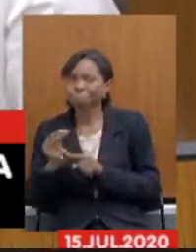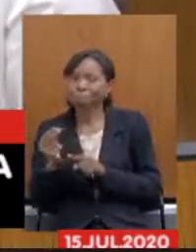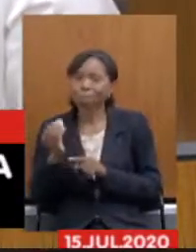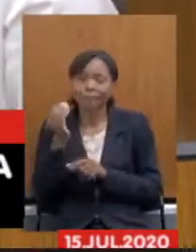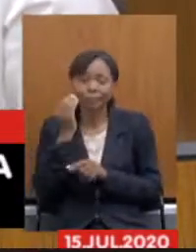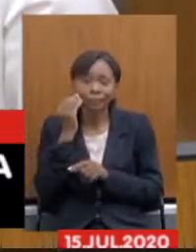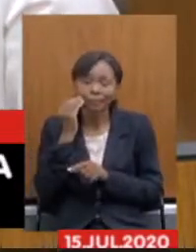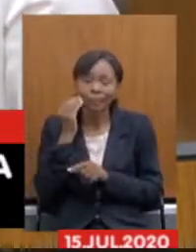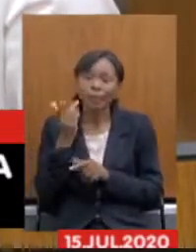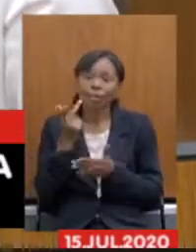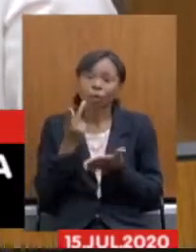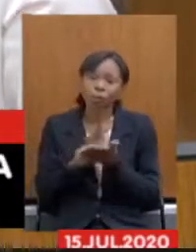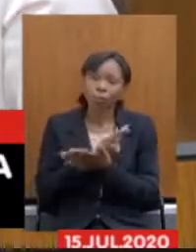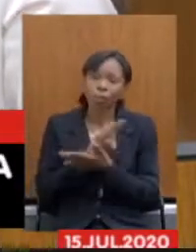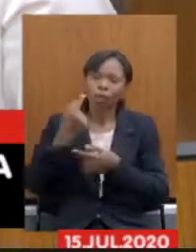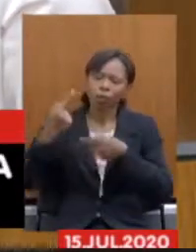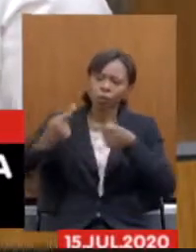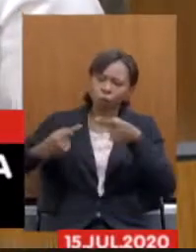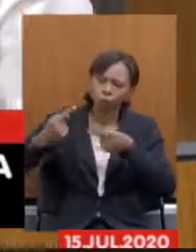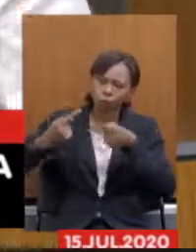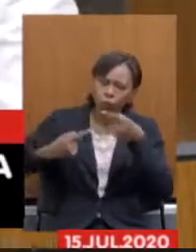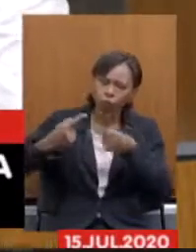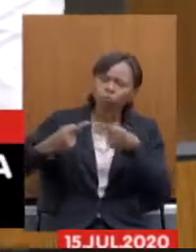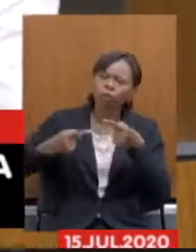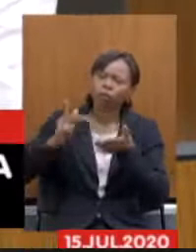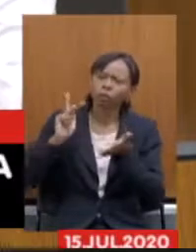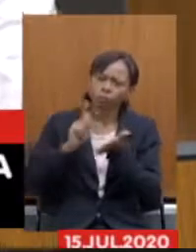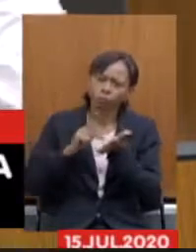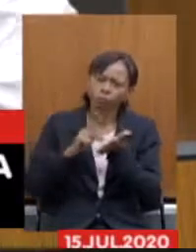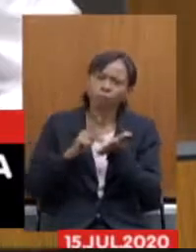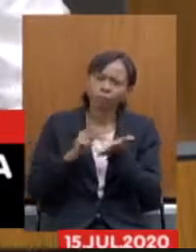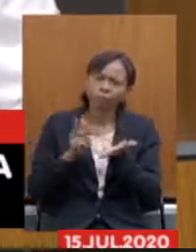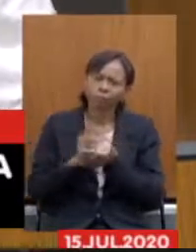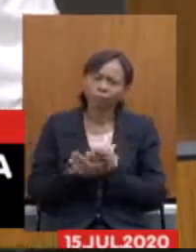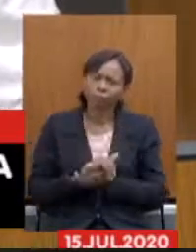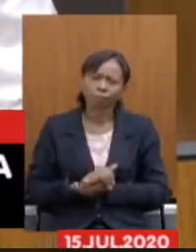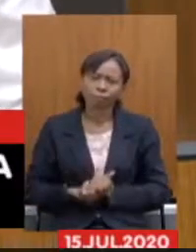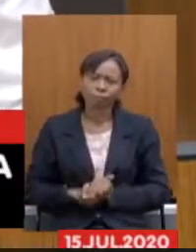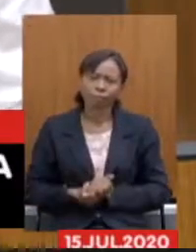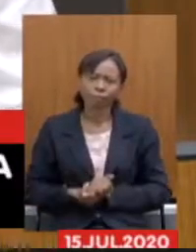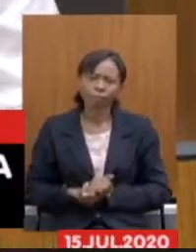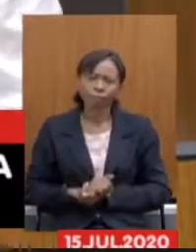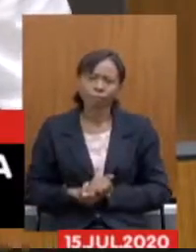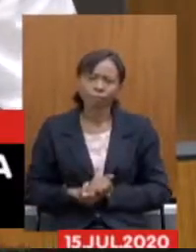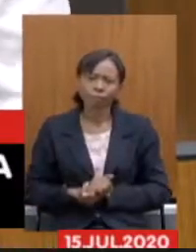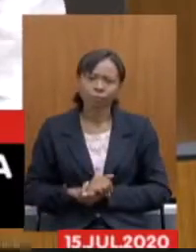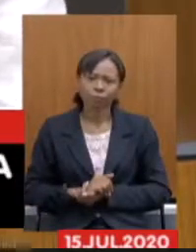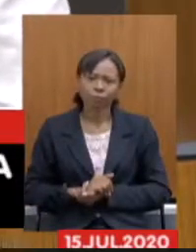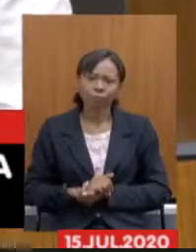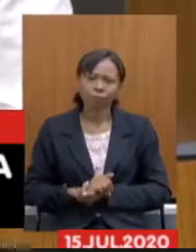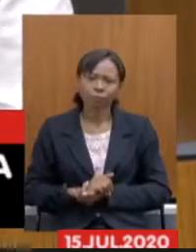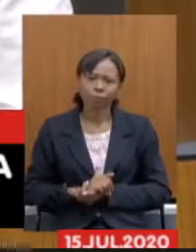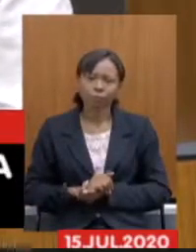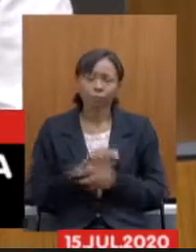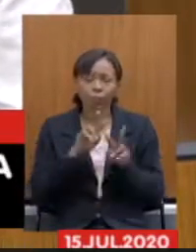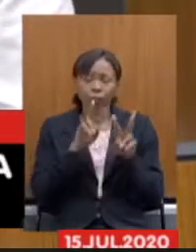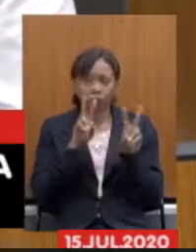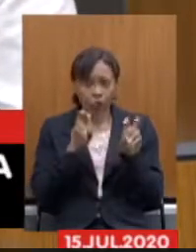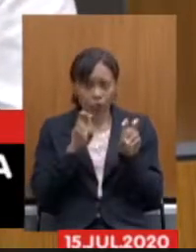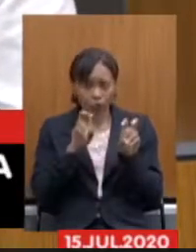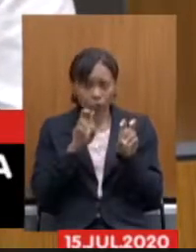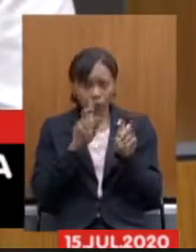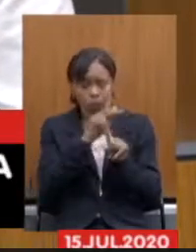discussões aconteçam para que os momentos sejam reais né essa discussão da previdência ela é